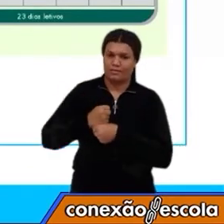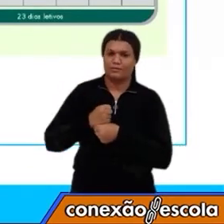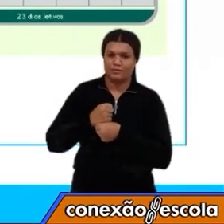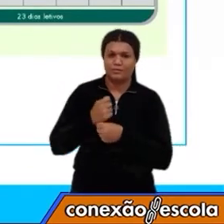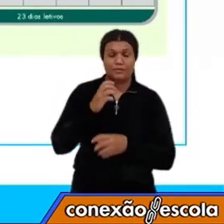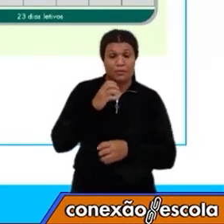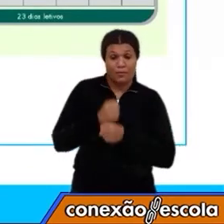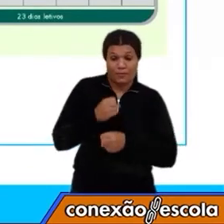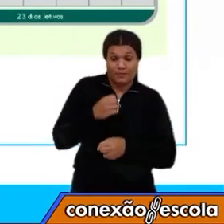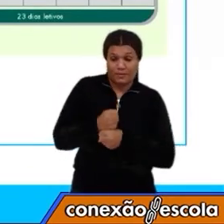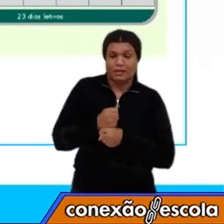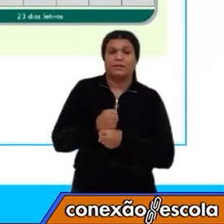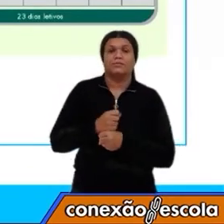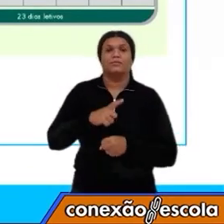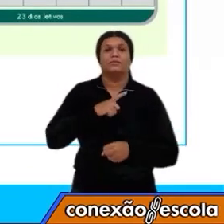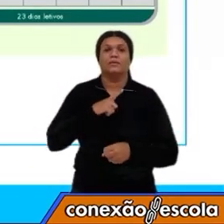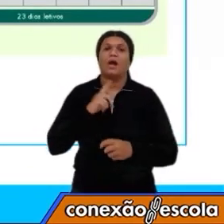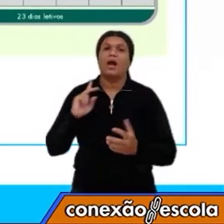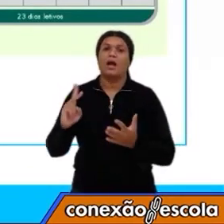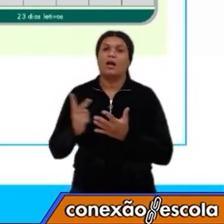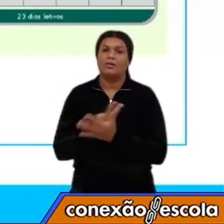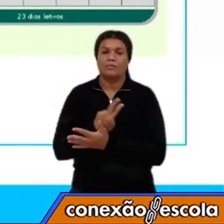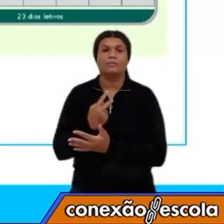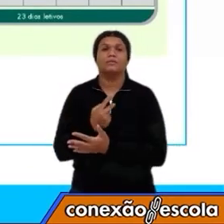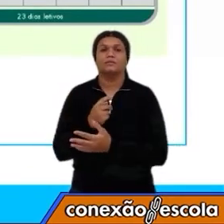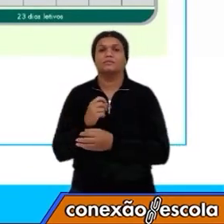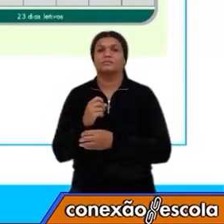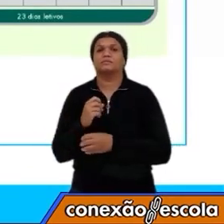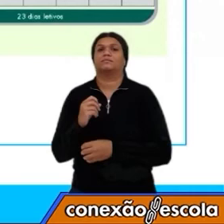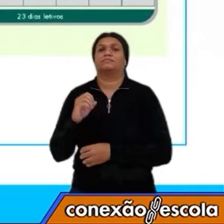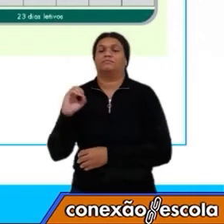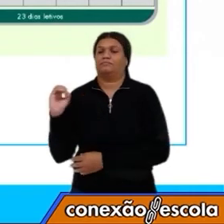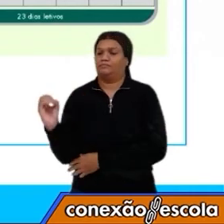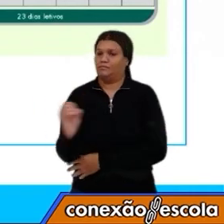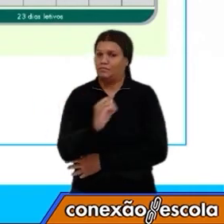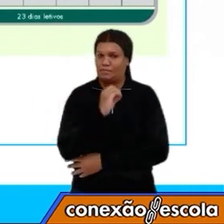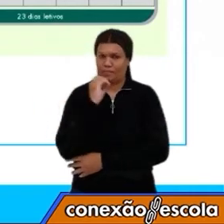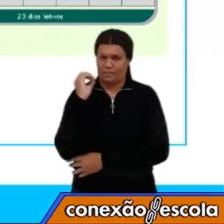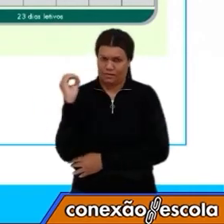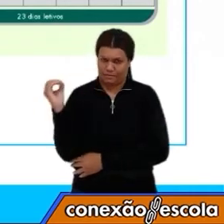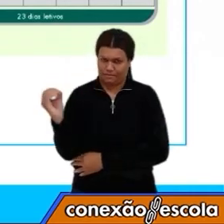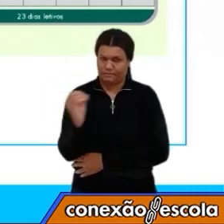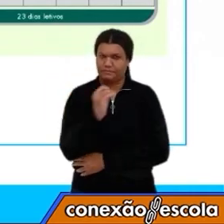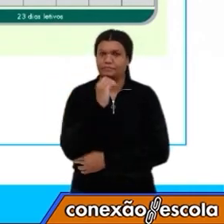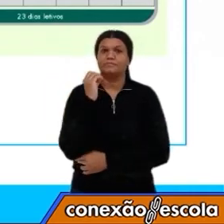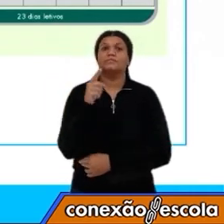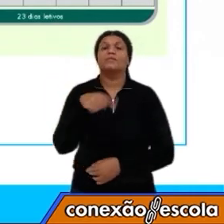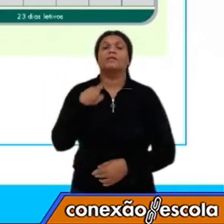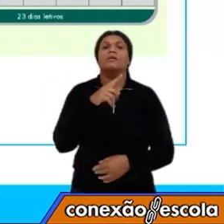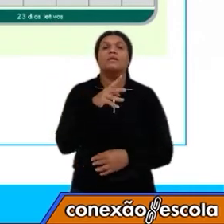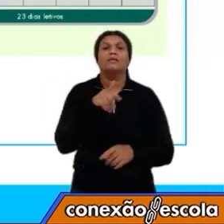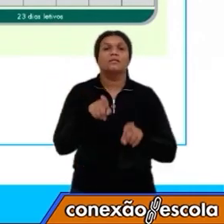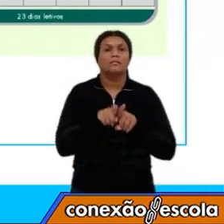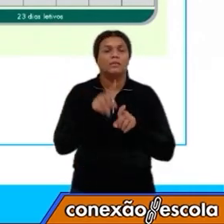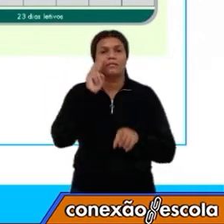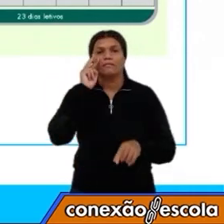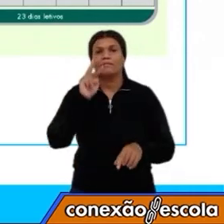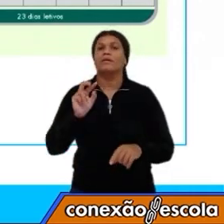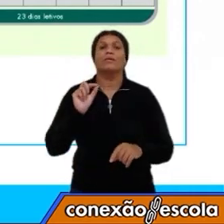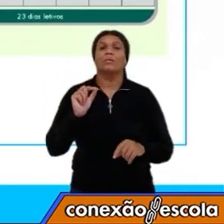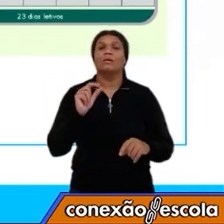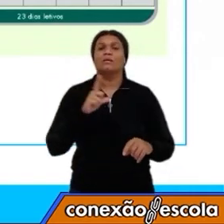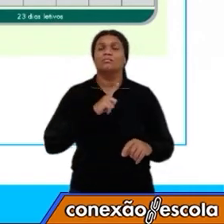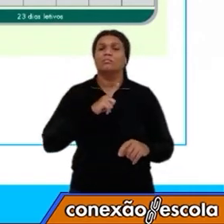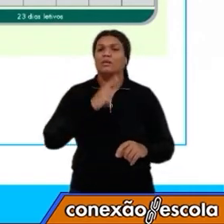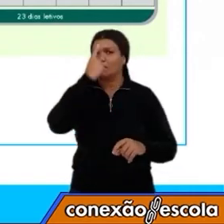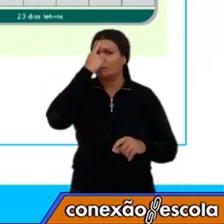meio do movimento de translação. Você vai poder conferir também um calendário. Aí na sua tela está